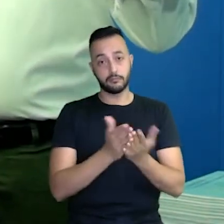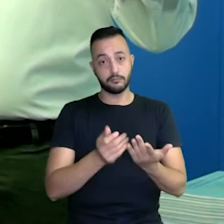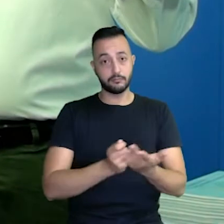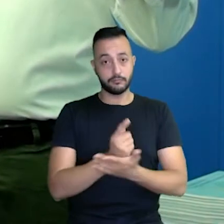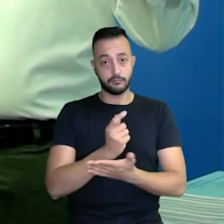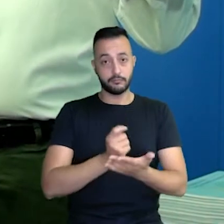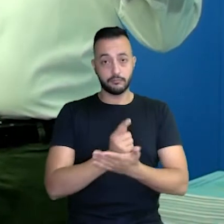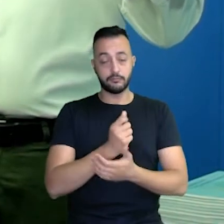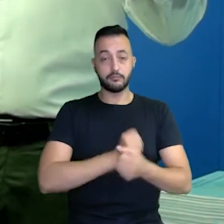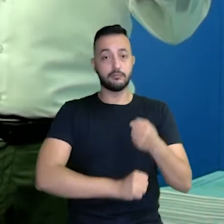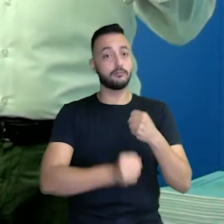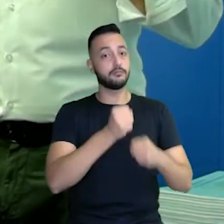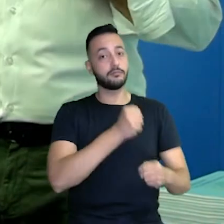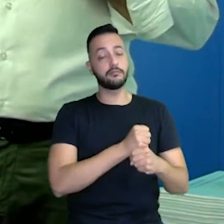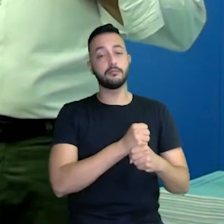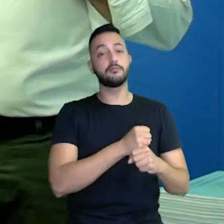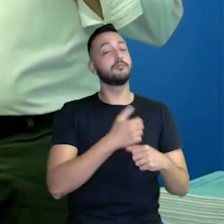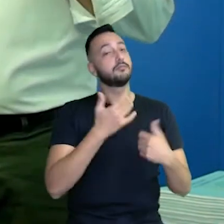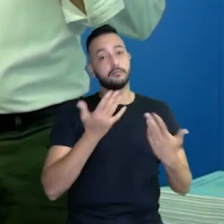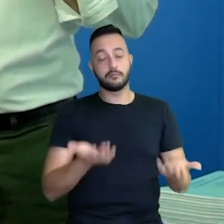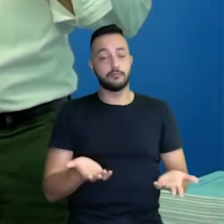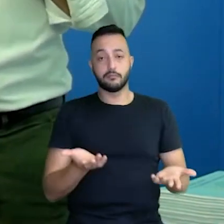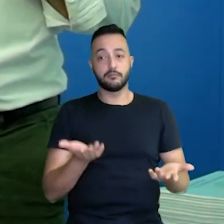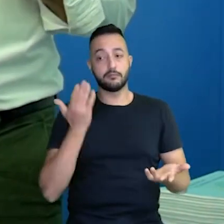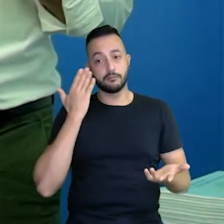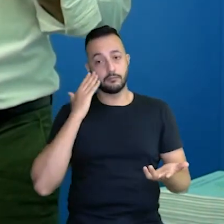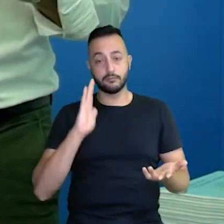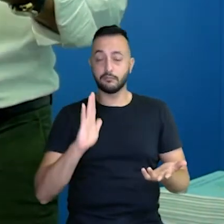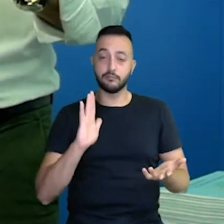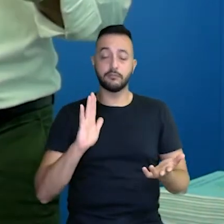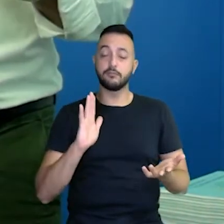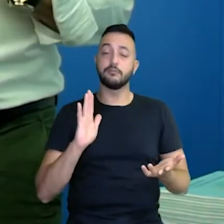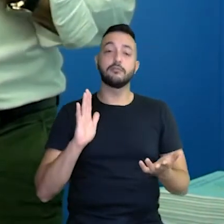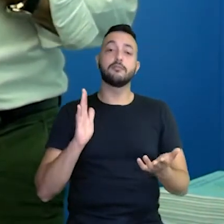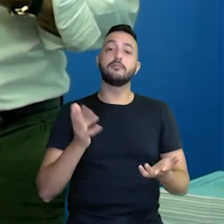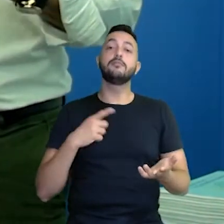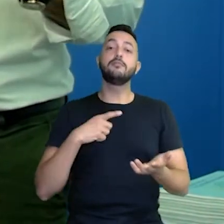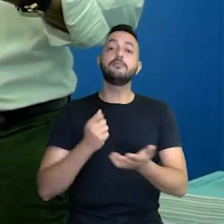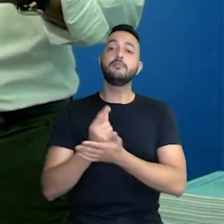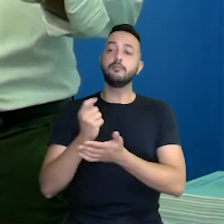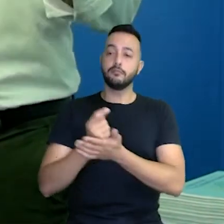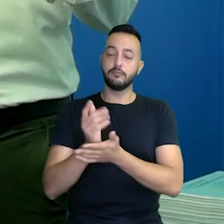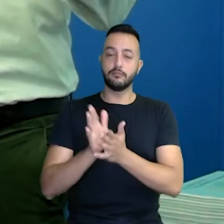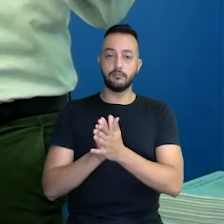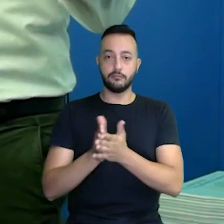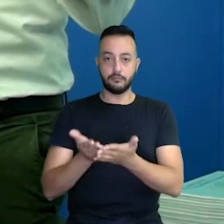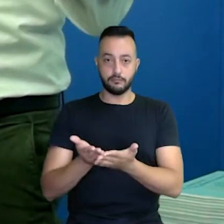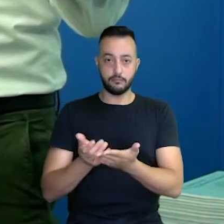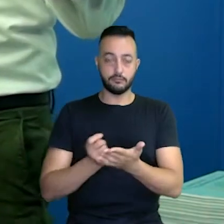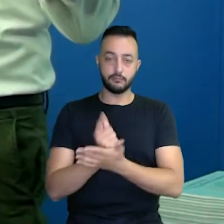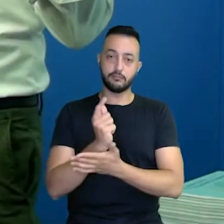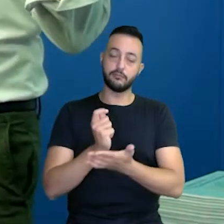no ano anterior. Então, a gente não tinha... E quando faz a compra do livro, compra-se